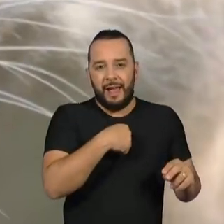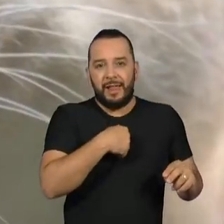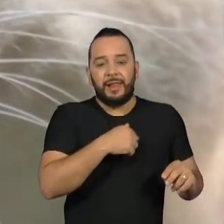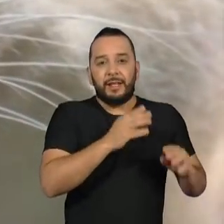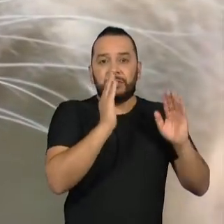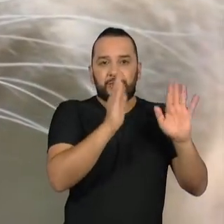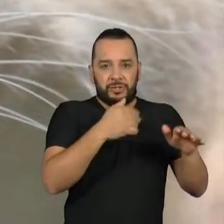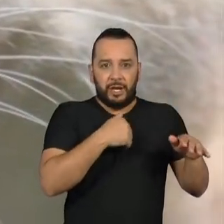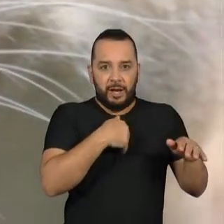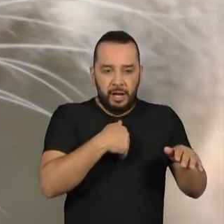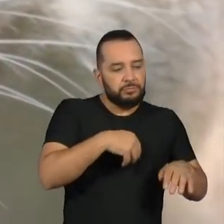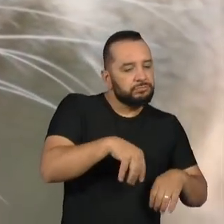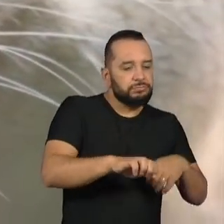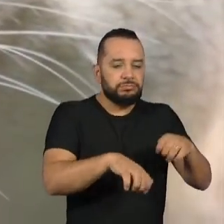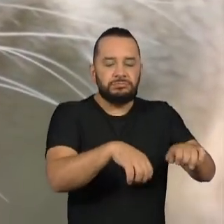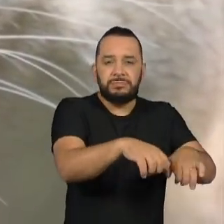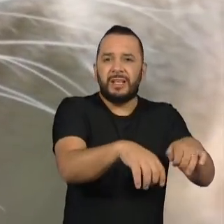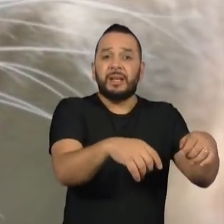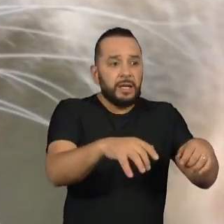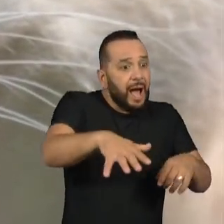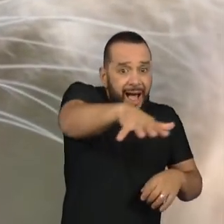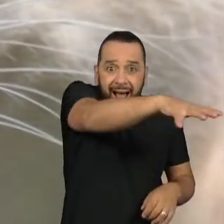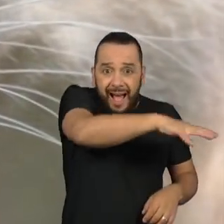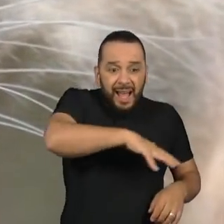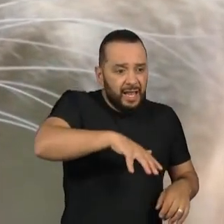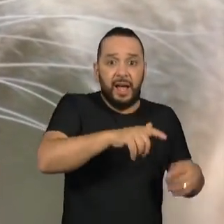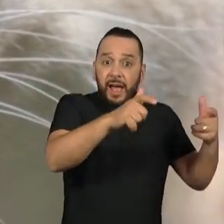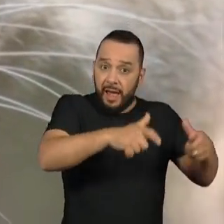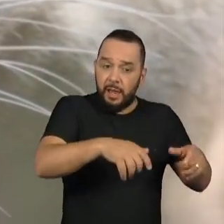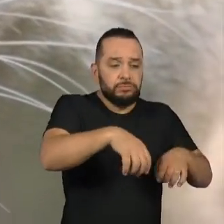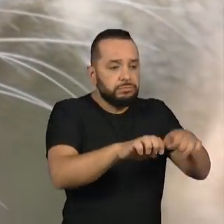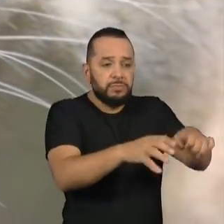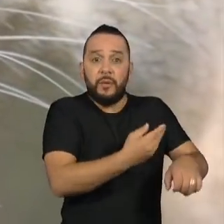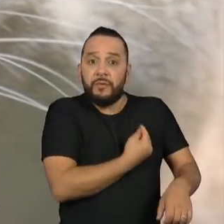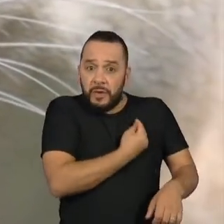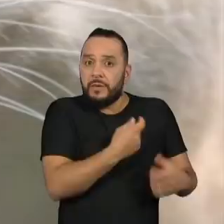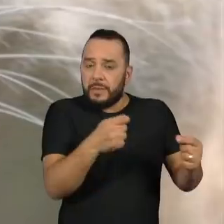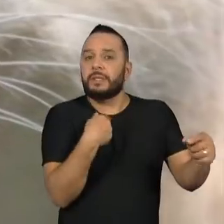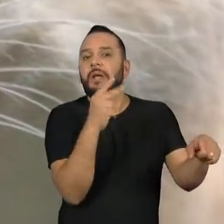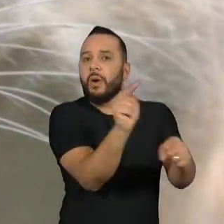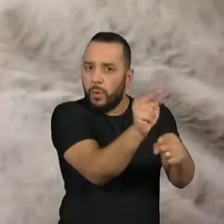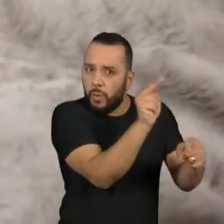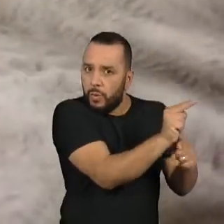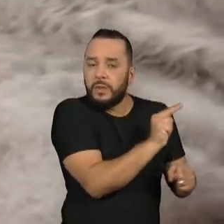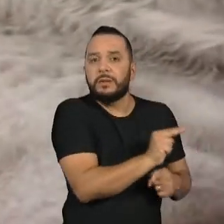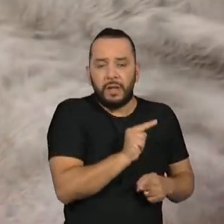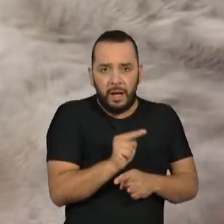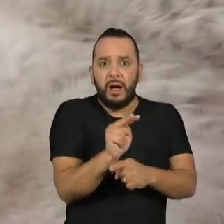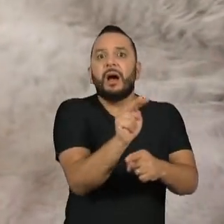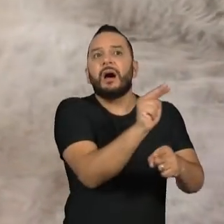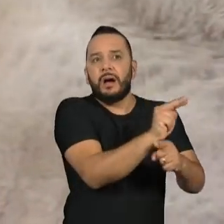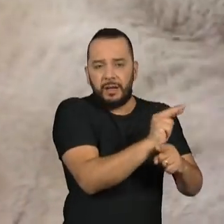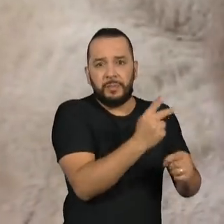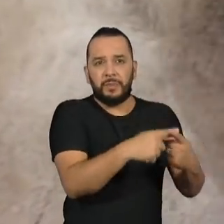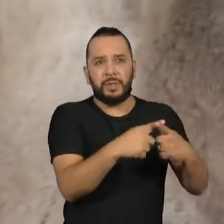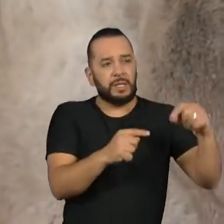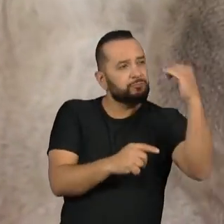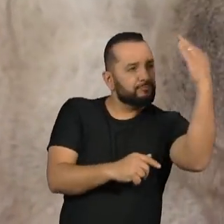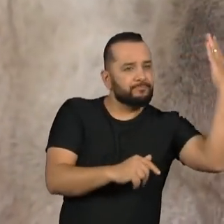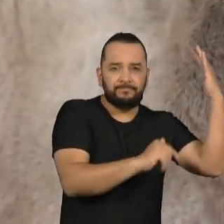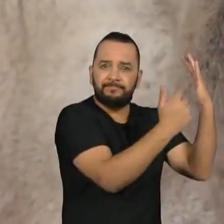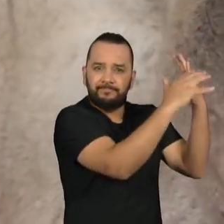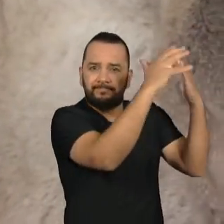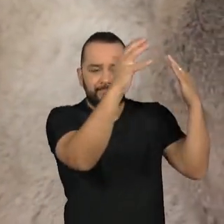ser preservadas, são corredores ecológicos, áreas que detêm a cobertura vegetal necessária,